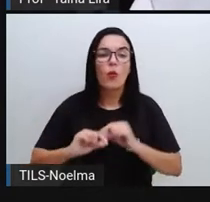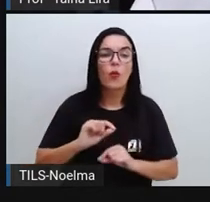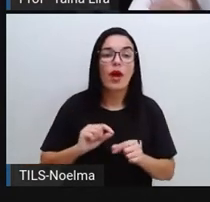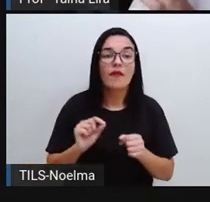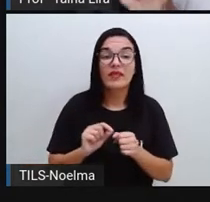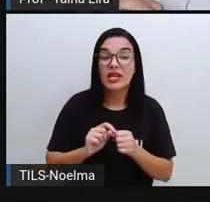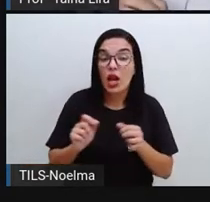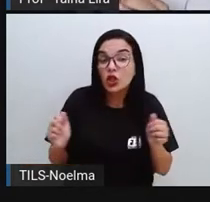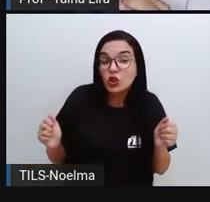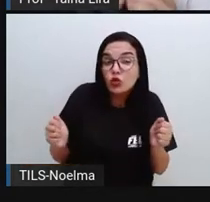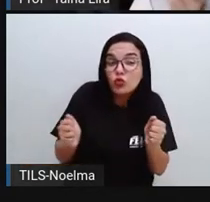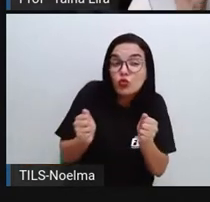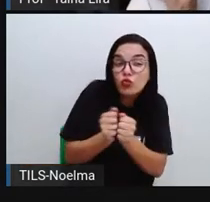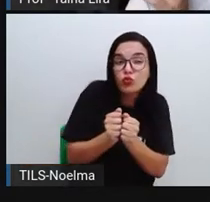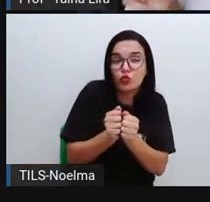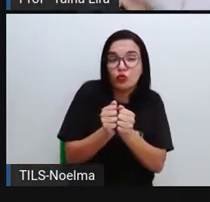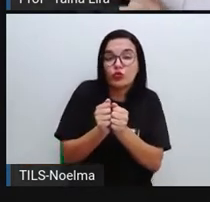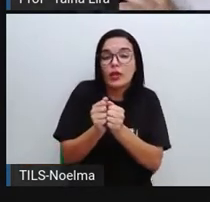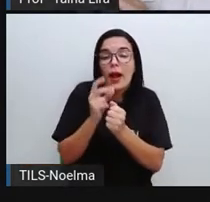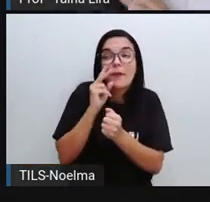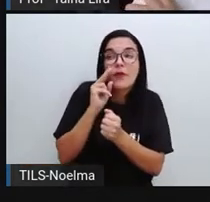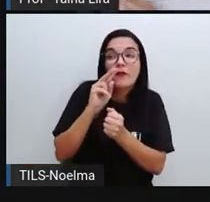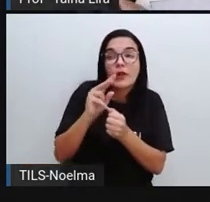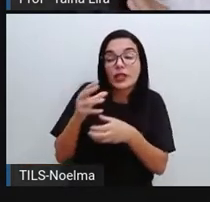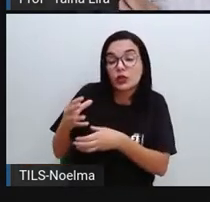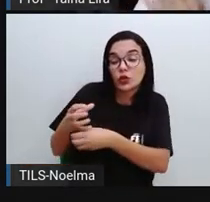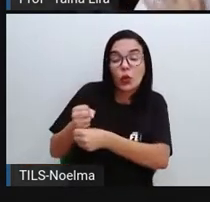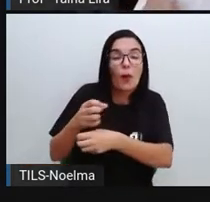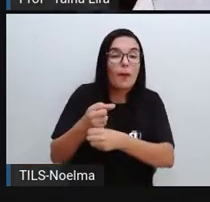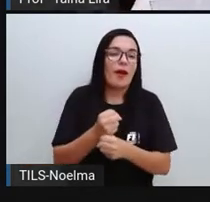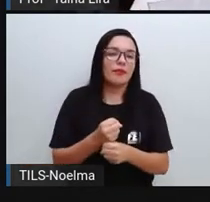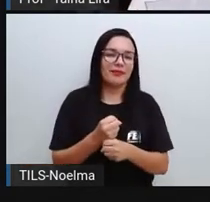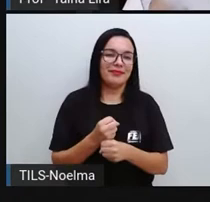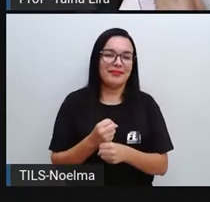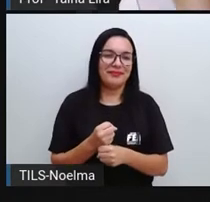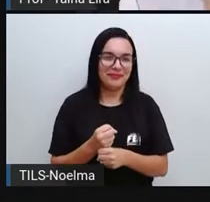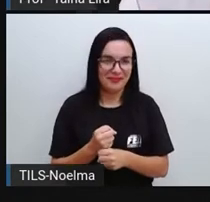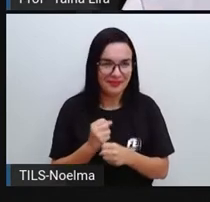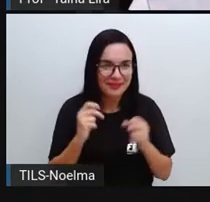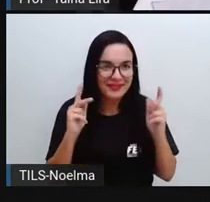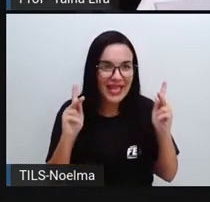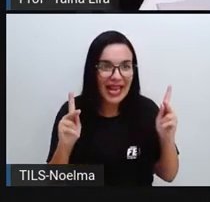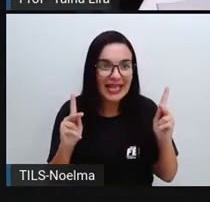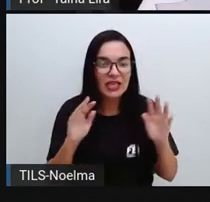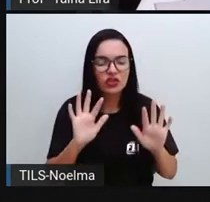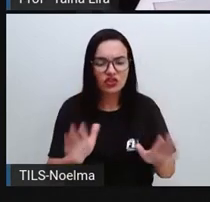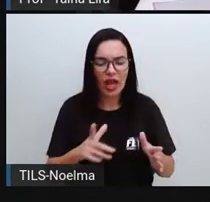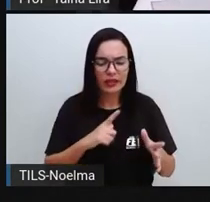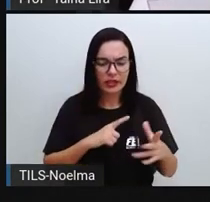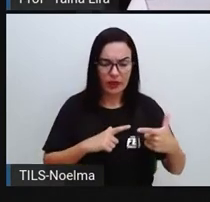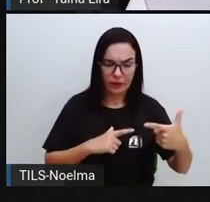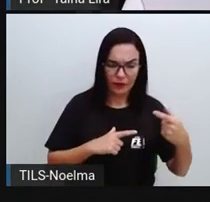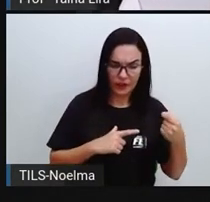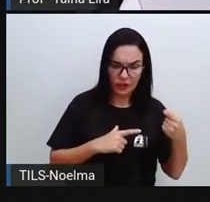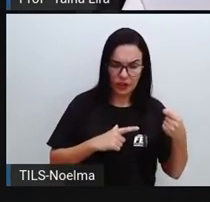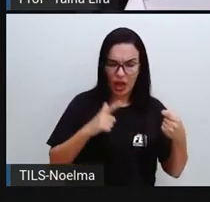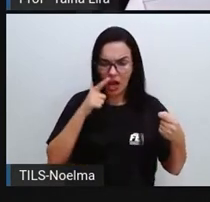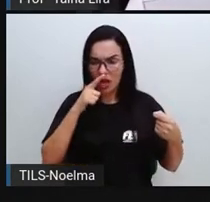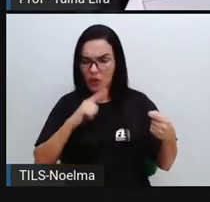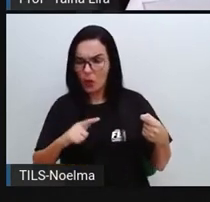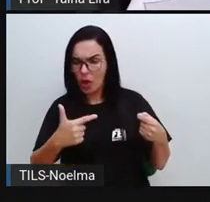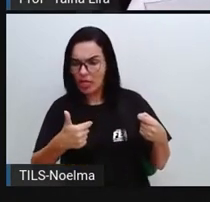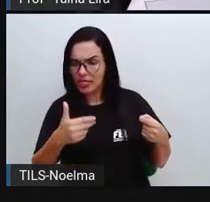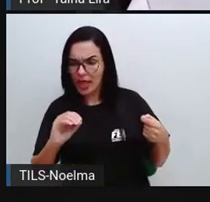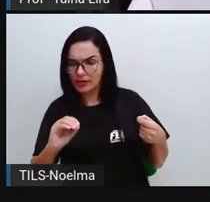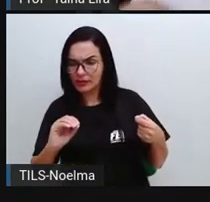juntar essas duas quantidades aí de selo. Ele já tinha 20 e ele ganhou mais 10.